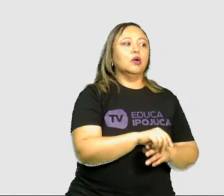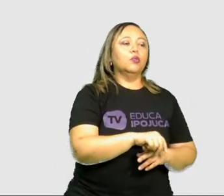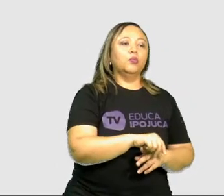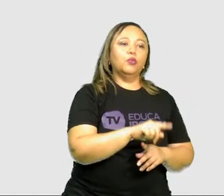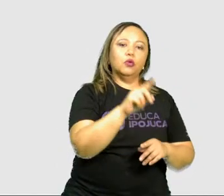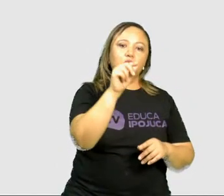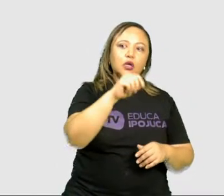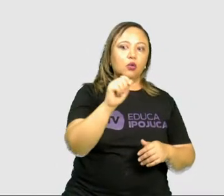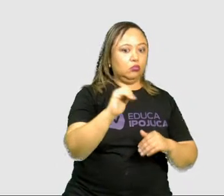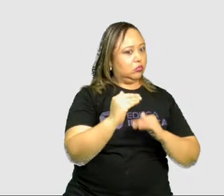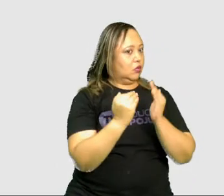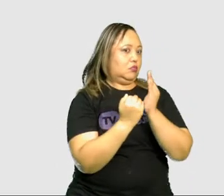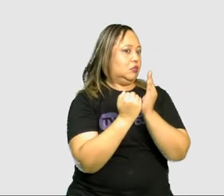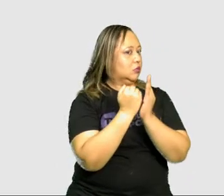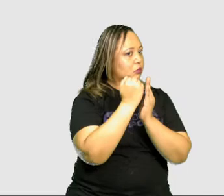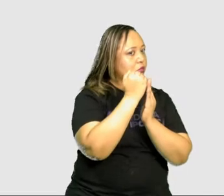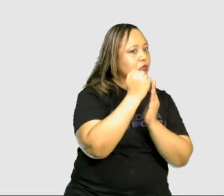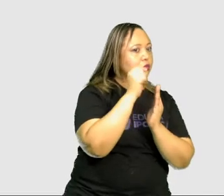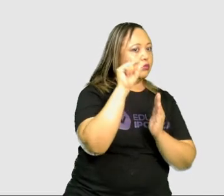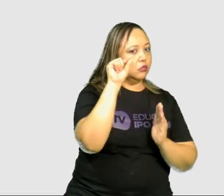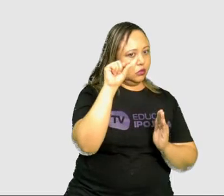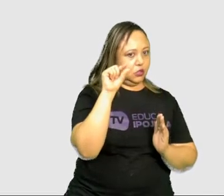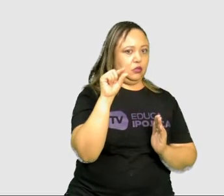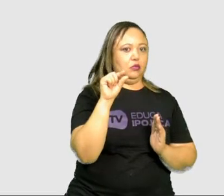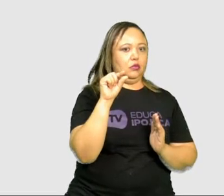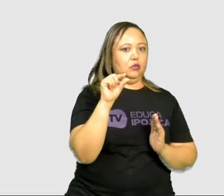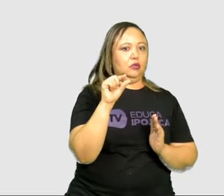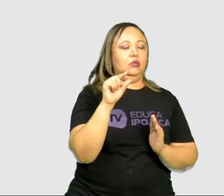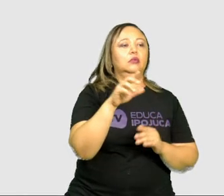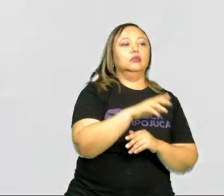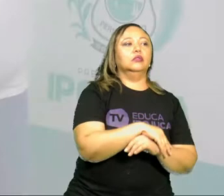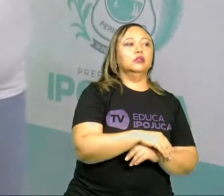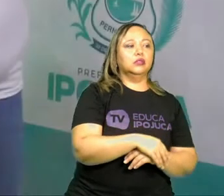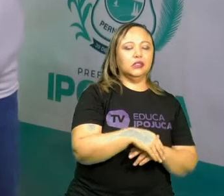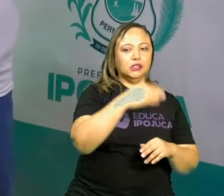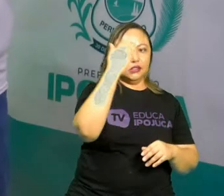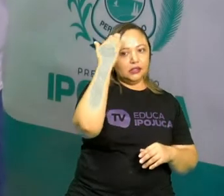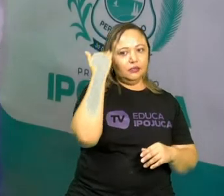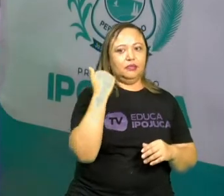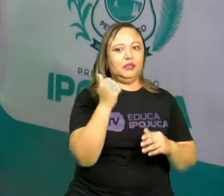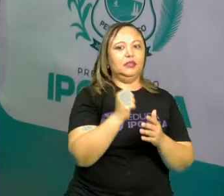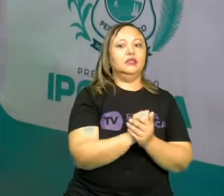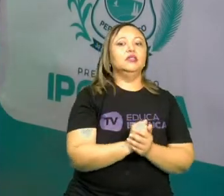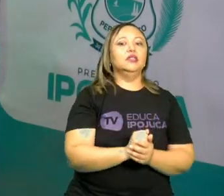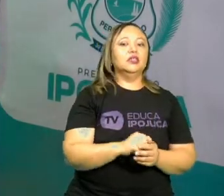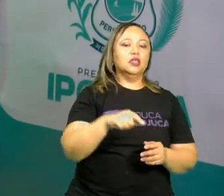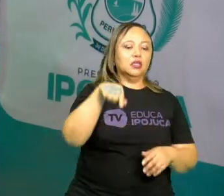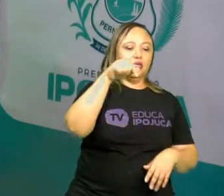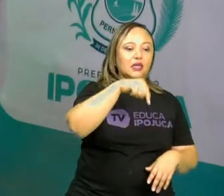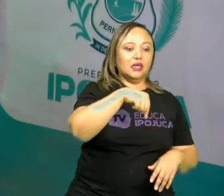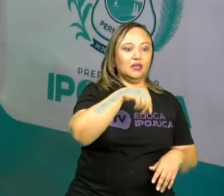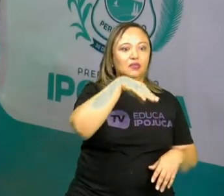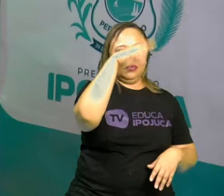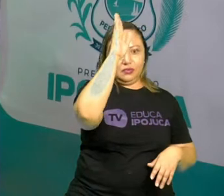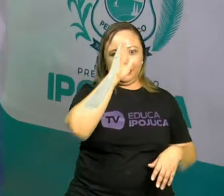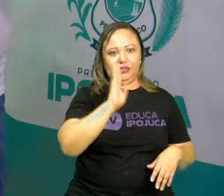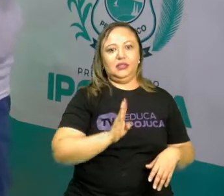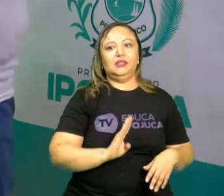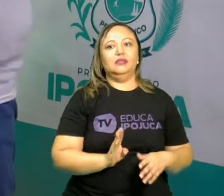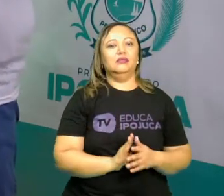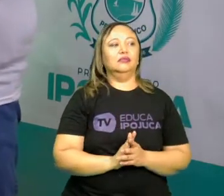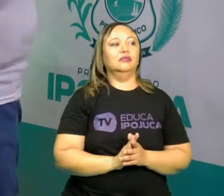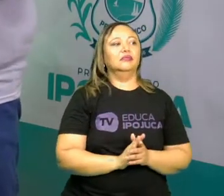certo? A gente vai ter um censo esse ano para a gente saber qual é o número certo de habitantes que a gente tem no nosso país.